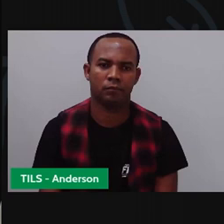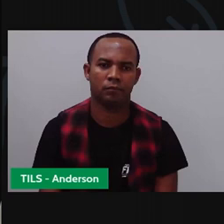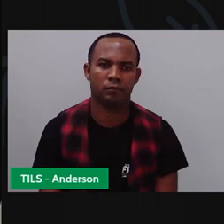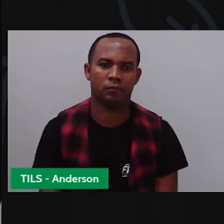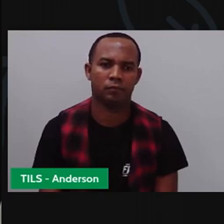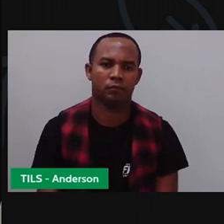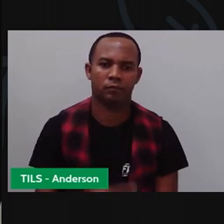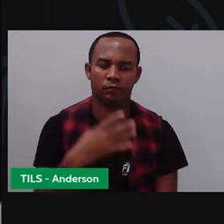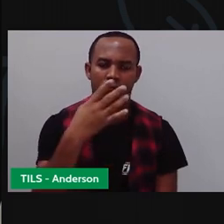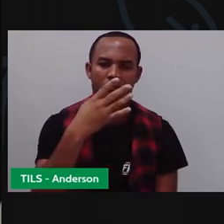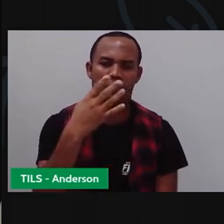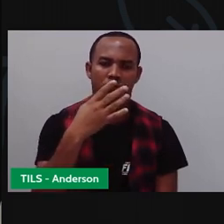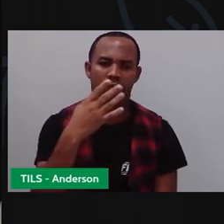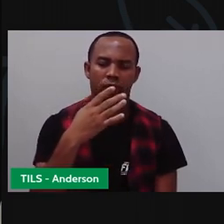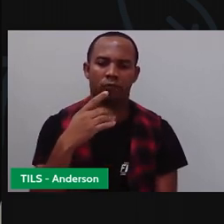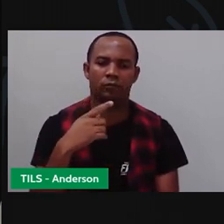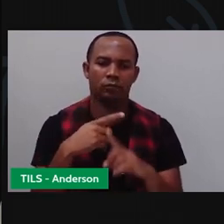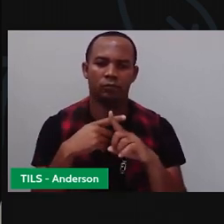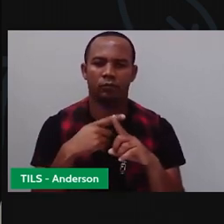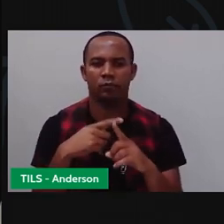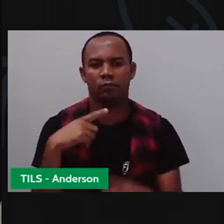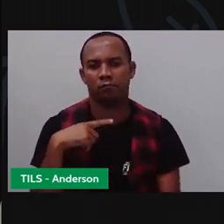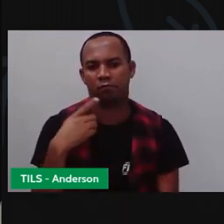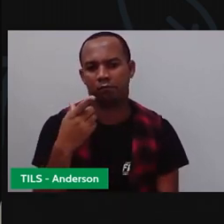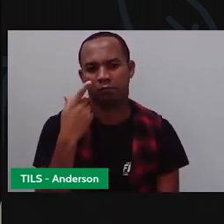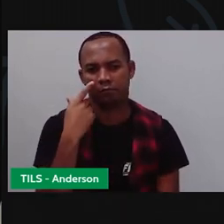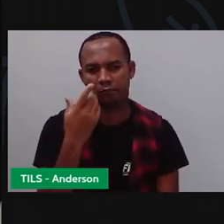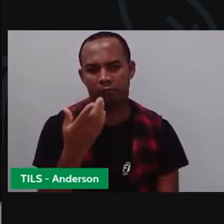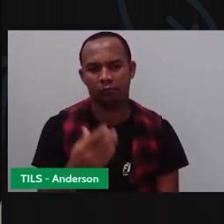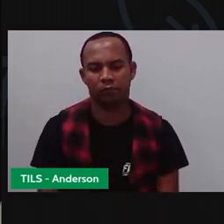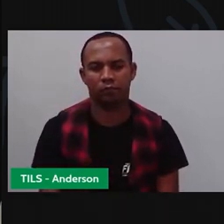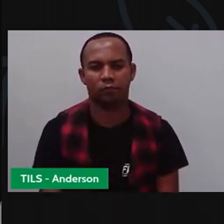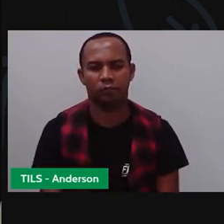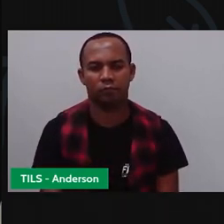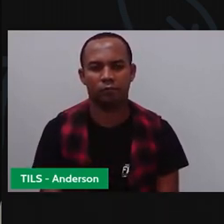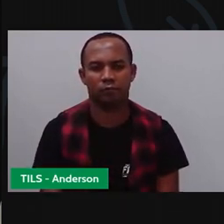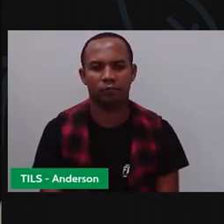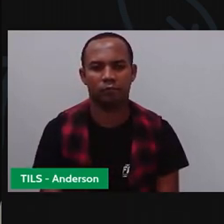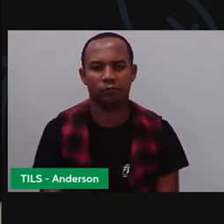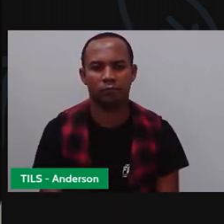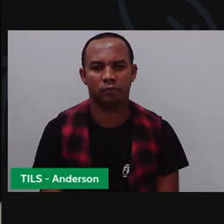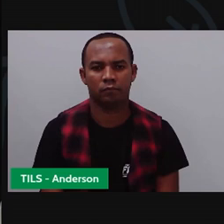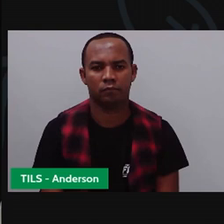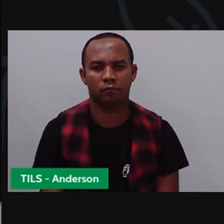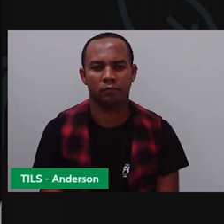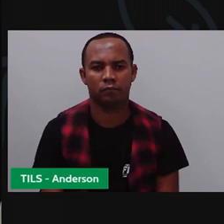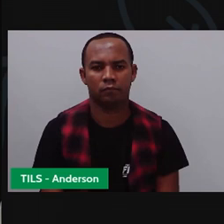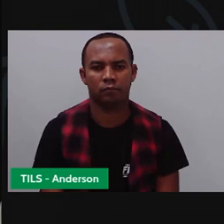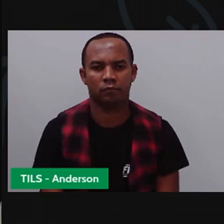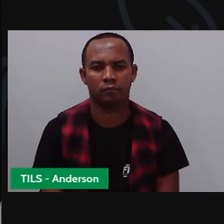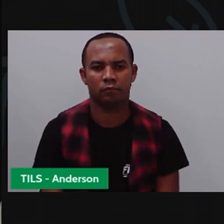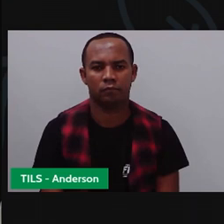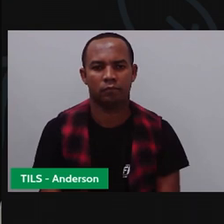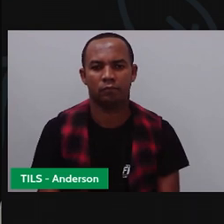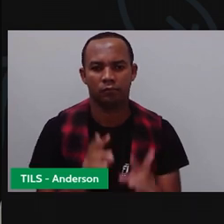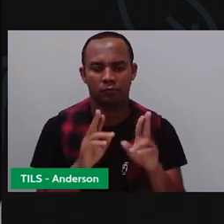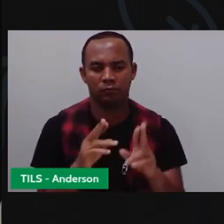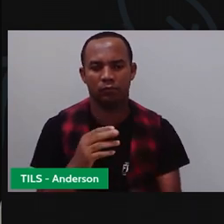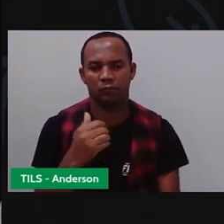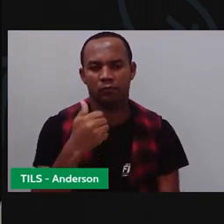vezes a quantidade aqui, três, né? É isso? Vai ser igual a quanto? Doze.